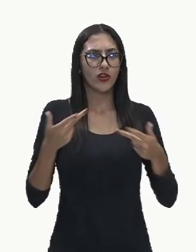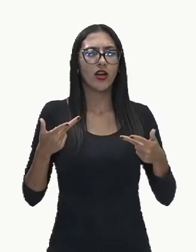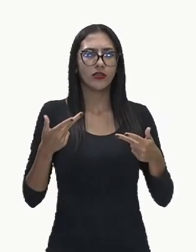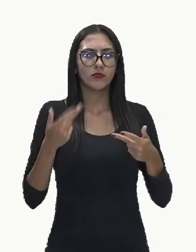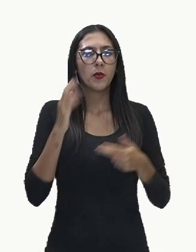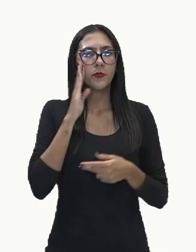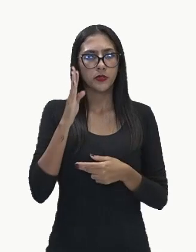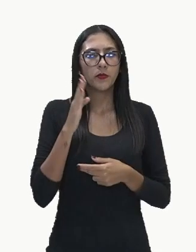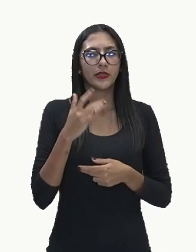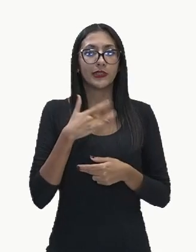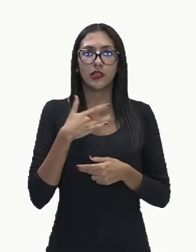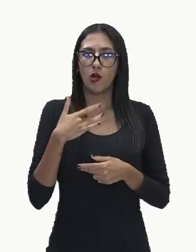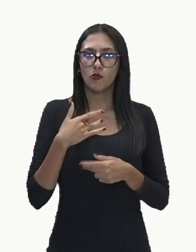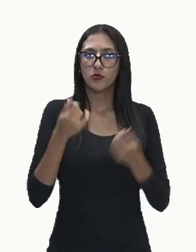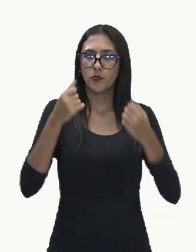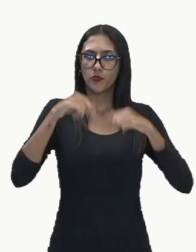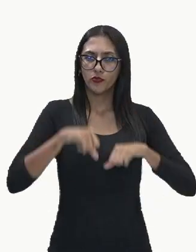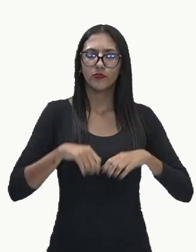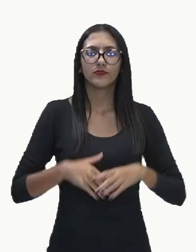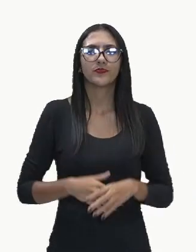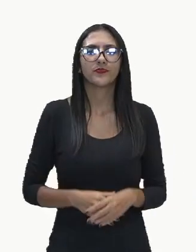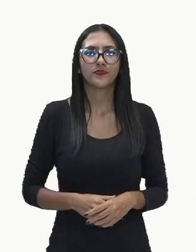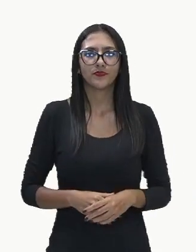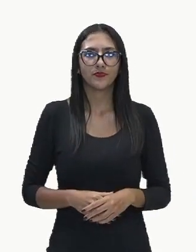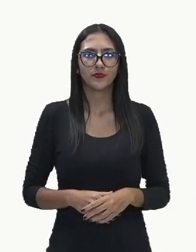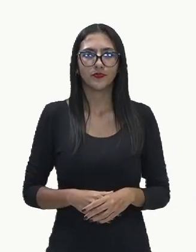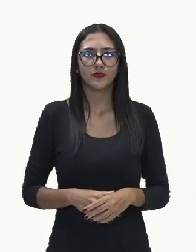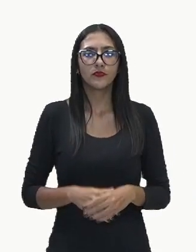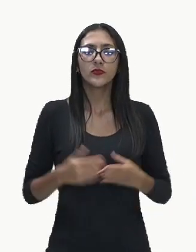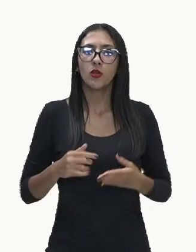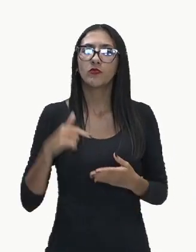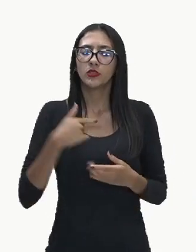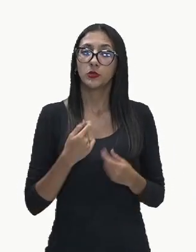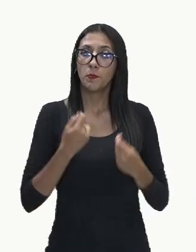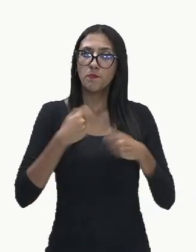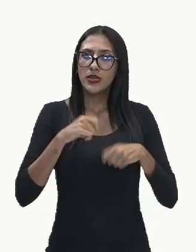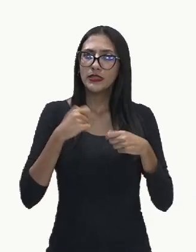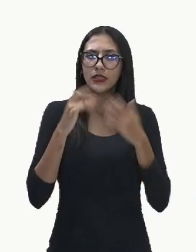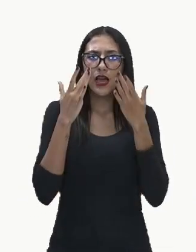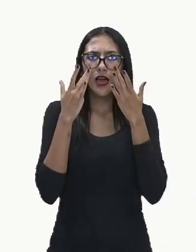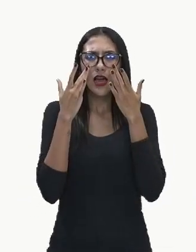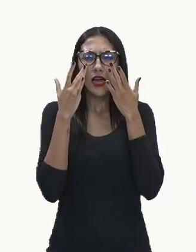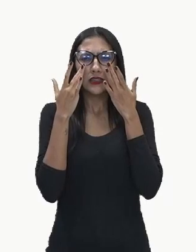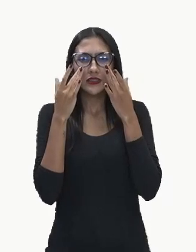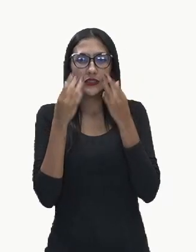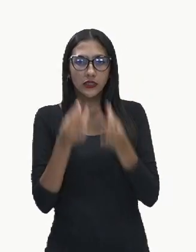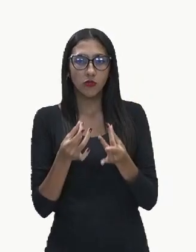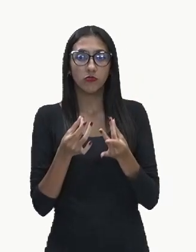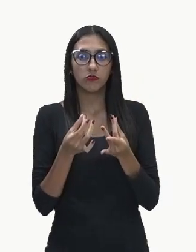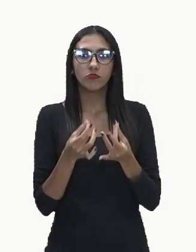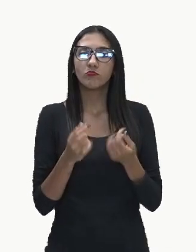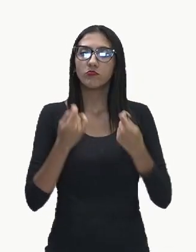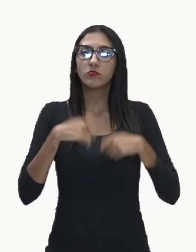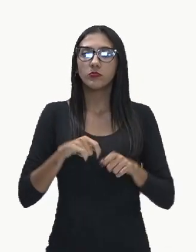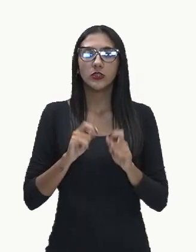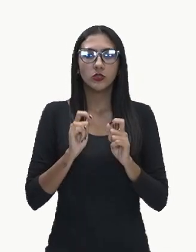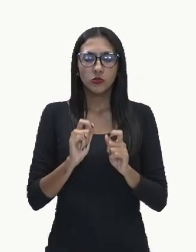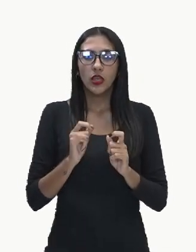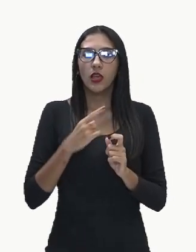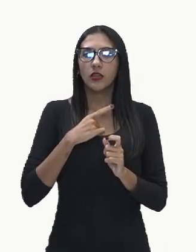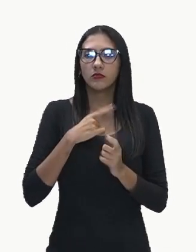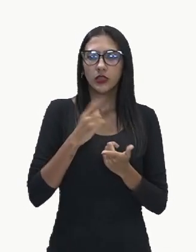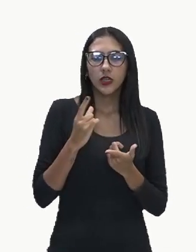de saúde. Então, gente tem que observar isso porque a gente precisa começar a